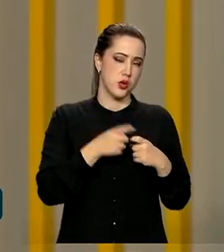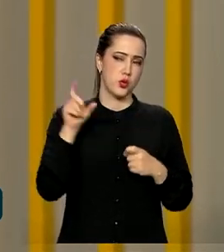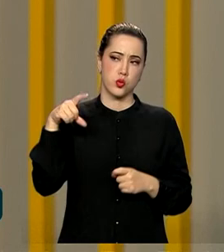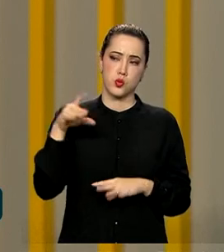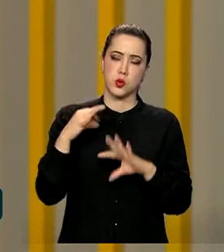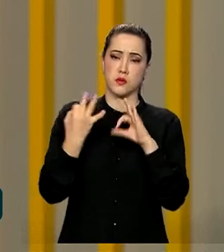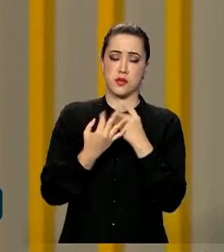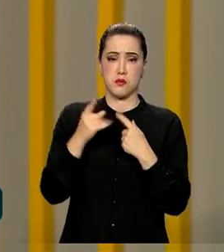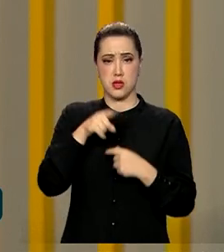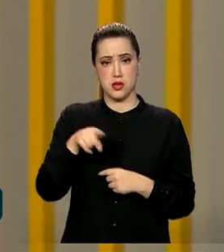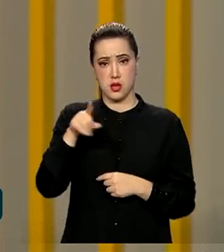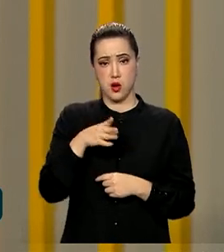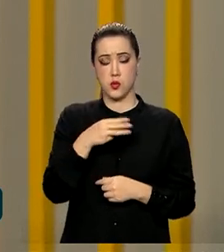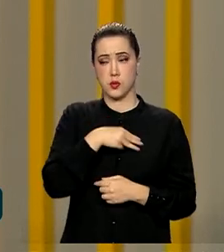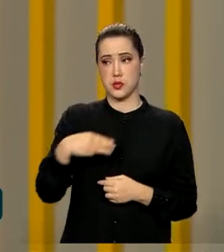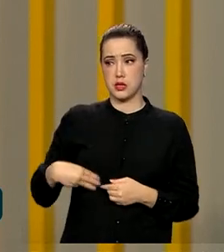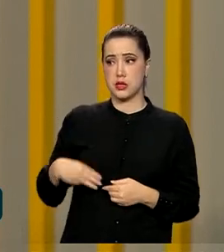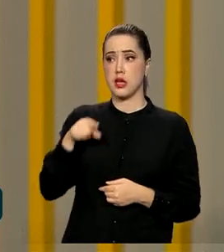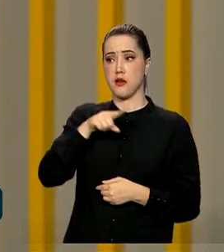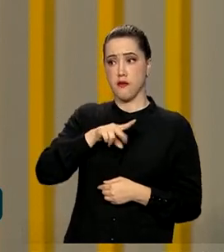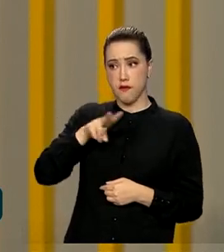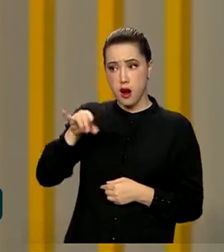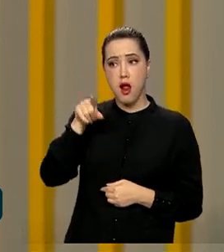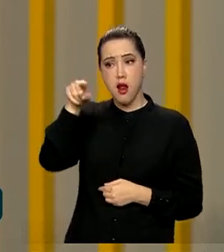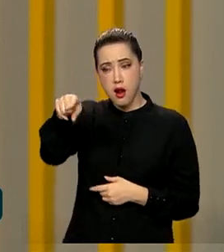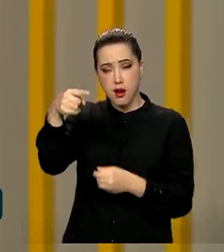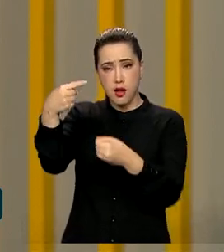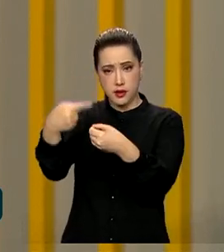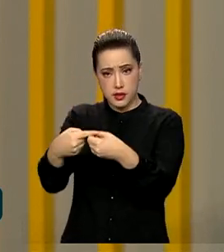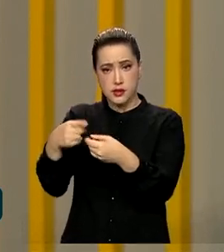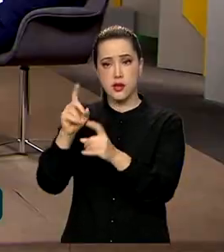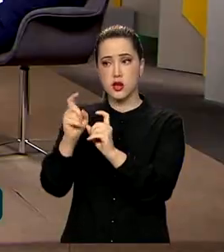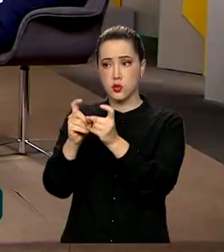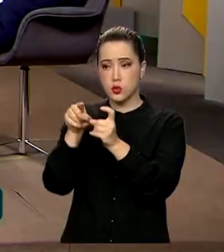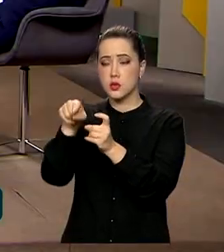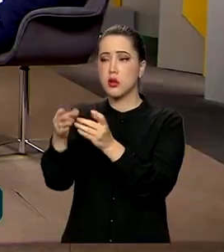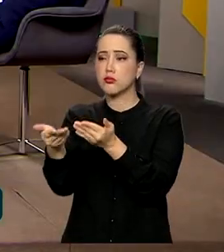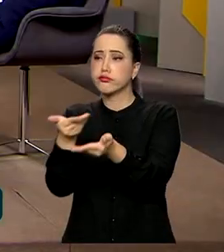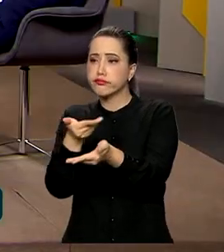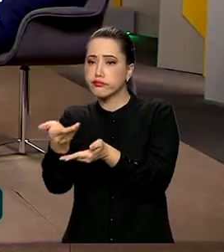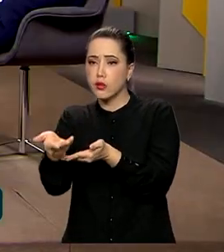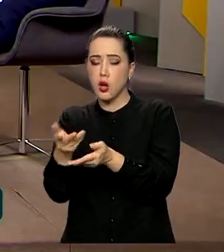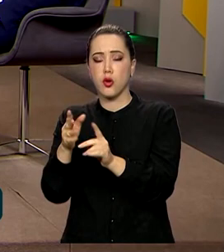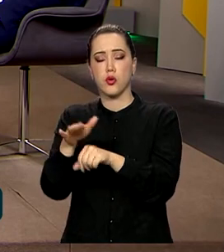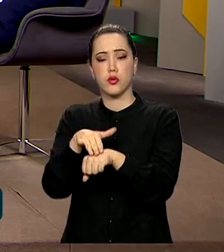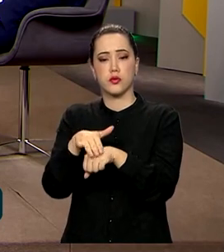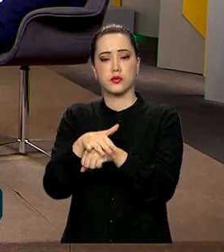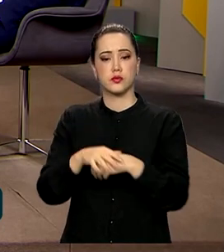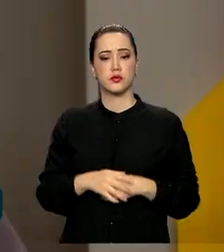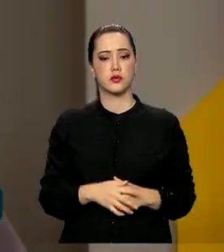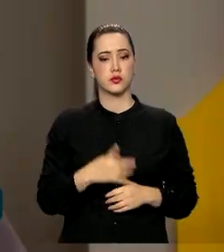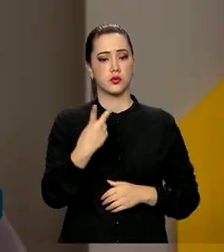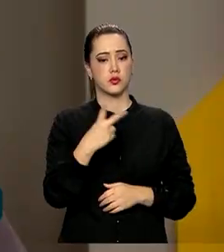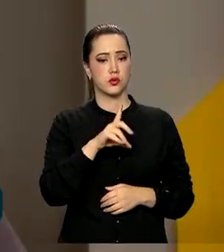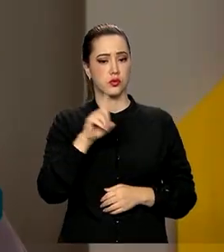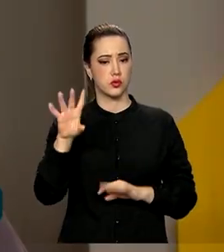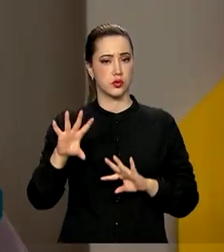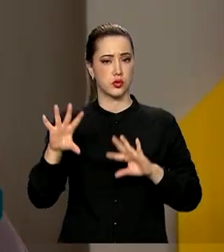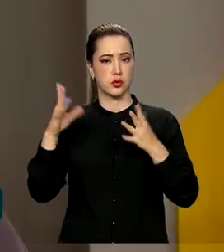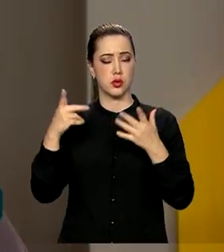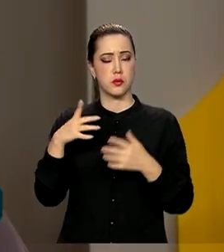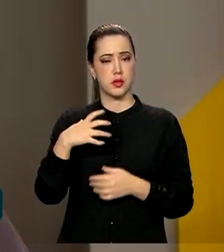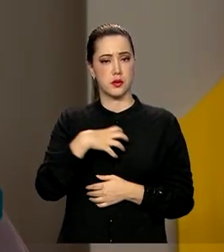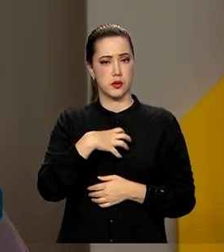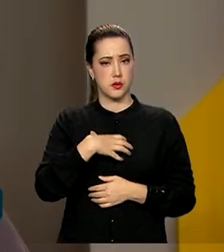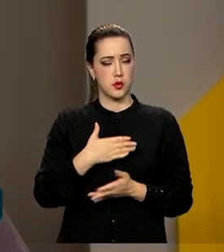ministérios estarão lá na ponta, atendendo os gestores municipais. O senhor falou que vão ser aí 2 dias de evento na Bahia, né?